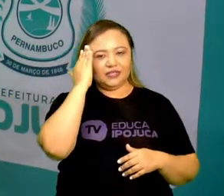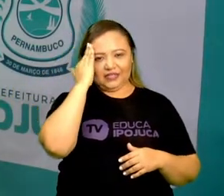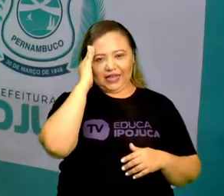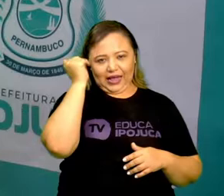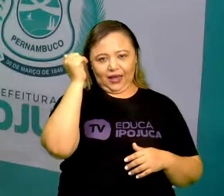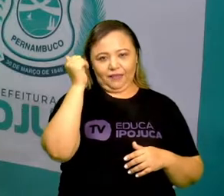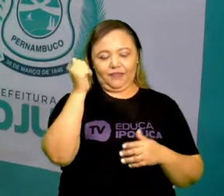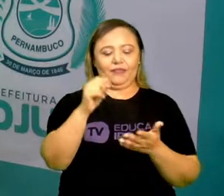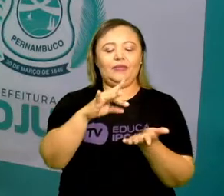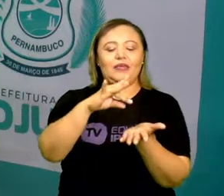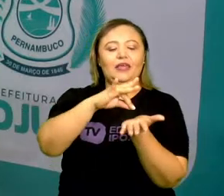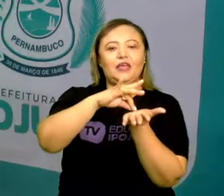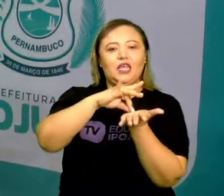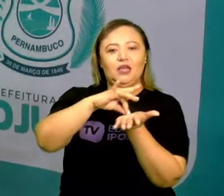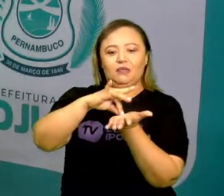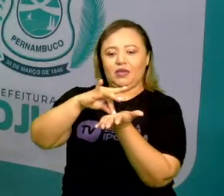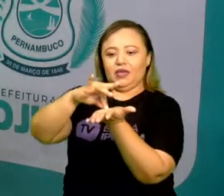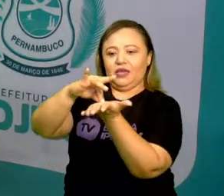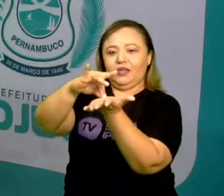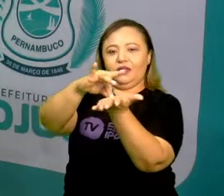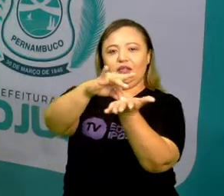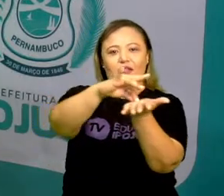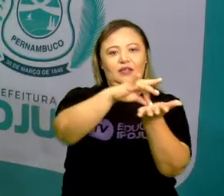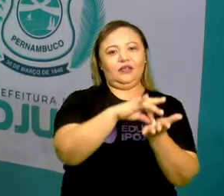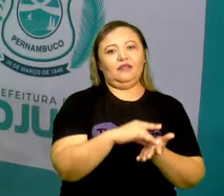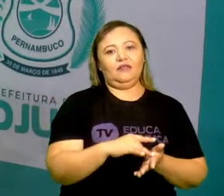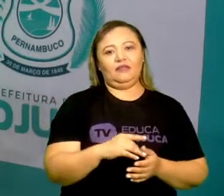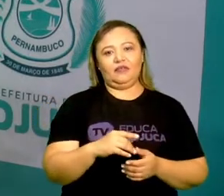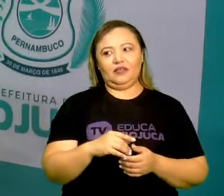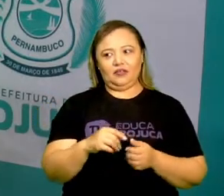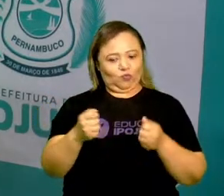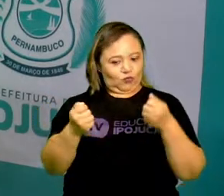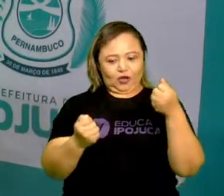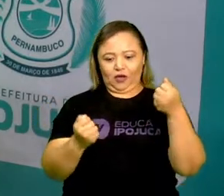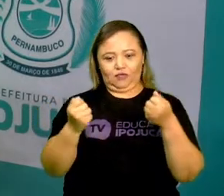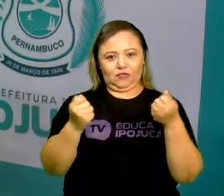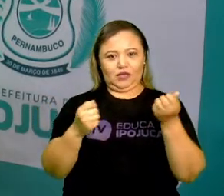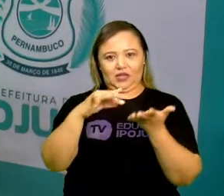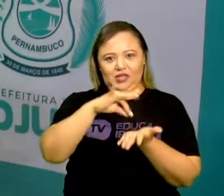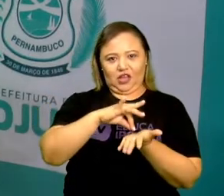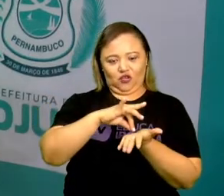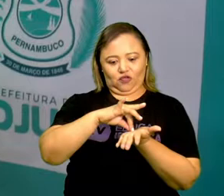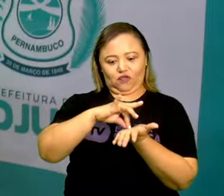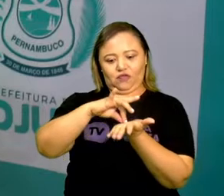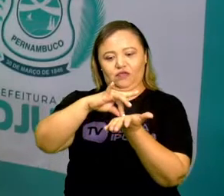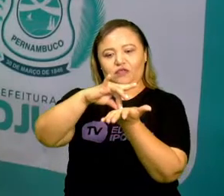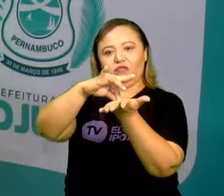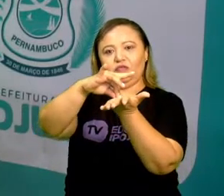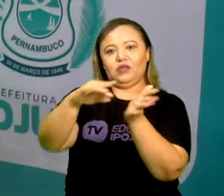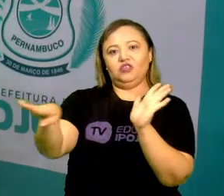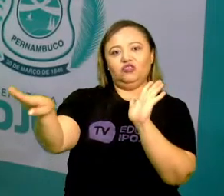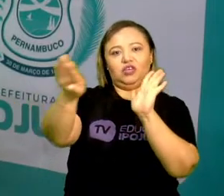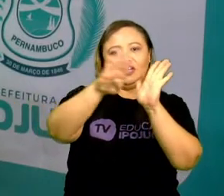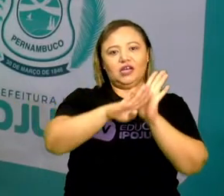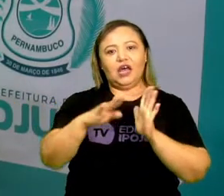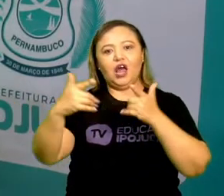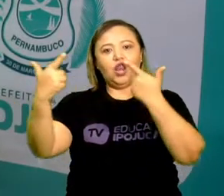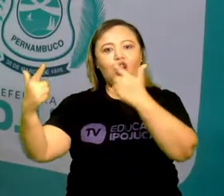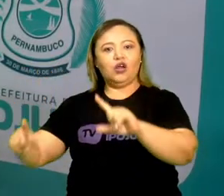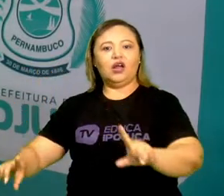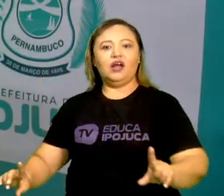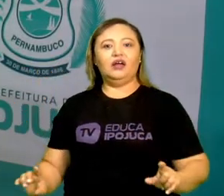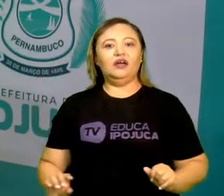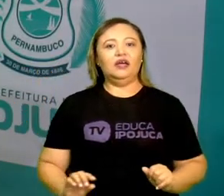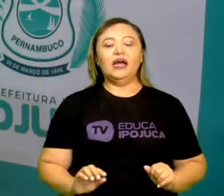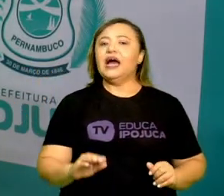A gente sempre usa GPS para chegar em todos os lugares. E esse GPS que a gente utiliza, eles nos levam